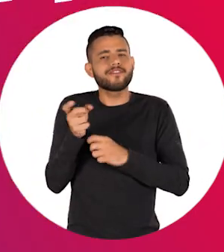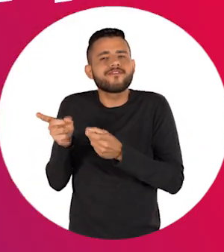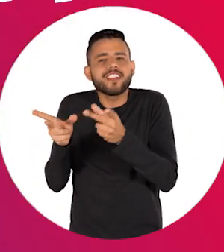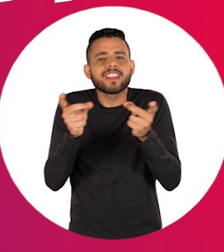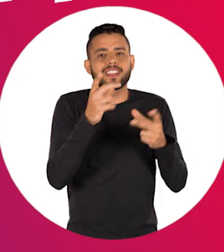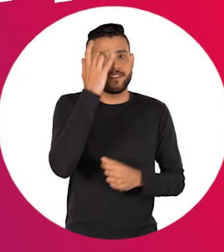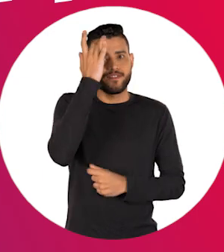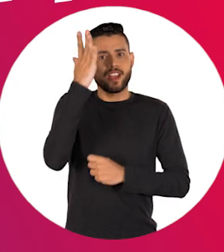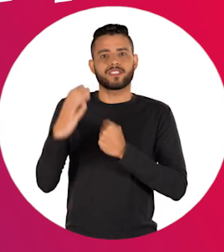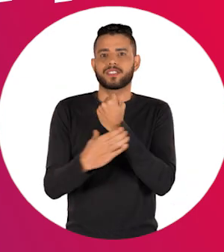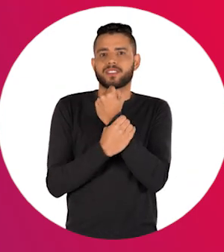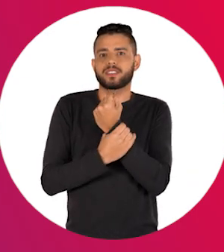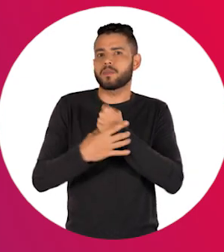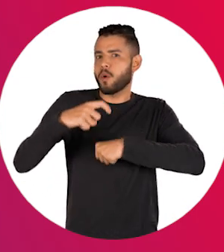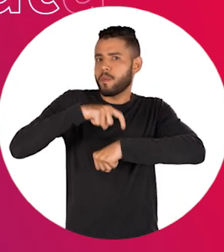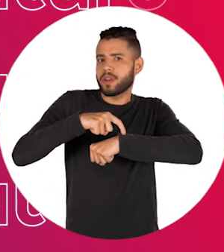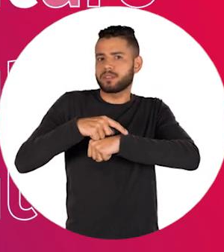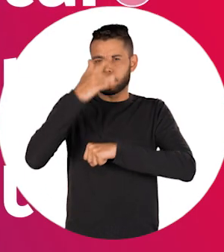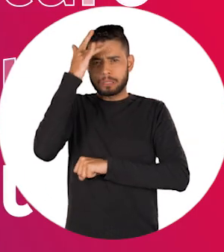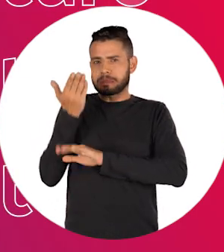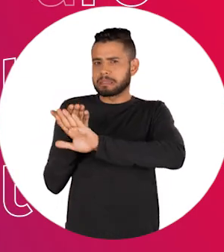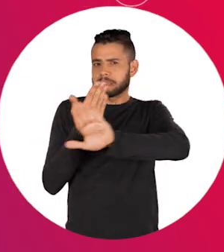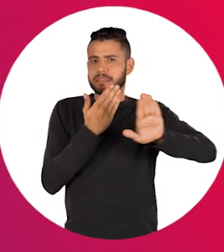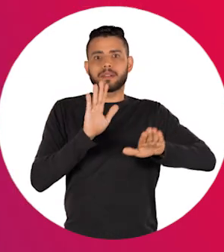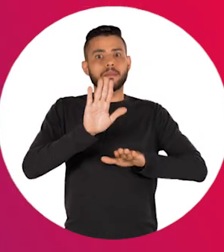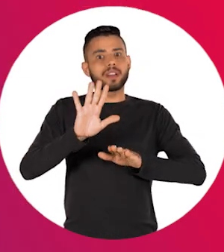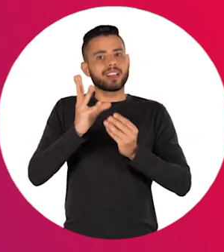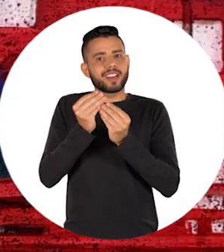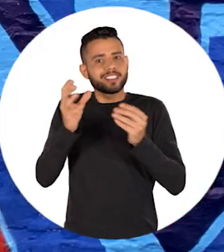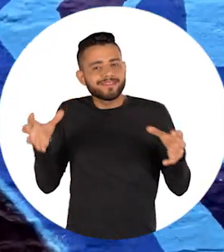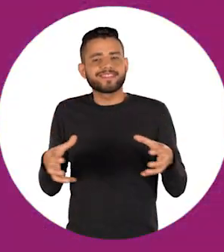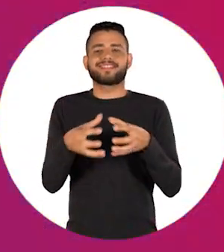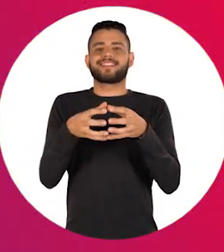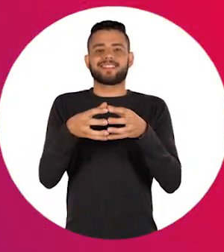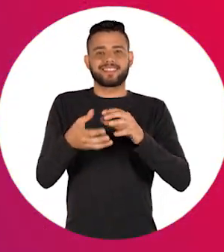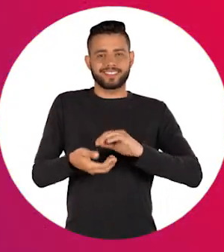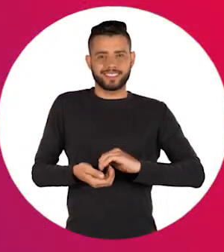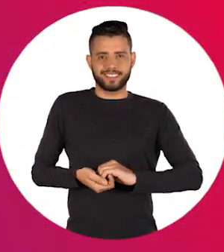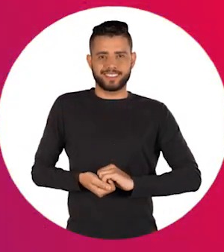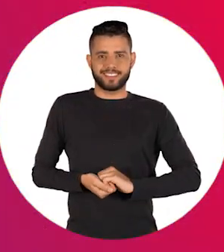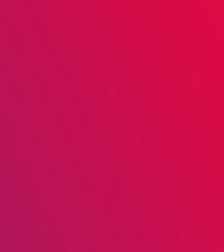aproxima as pessoas, mesmo nesse tempo de distanciamento social.